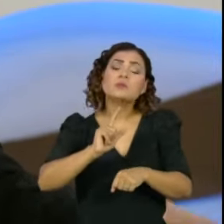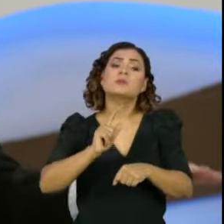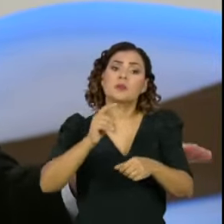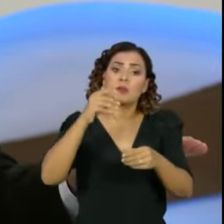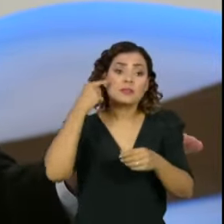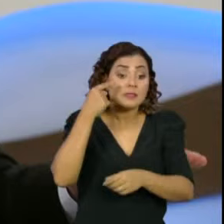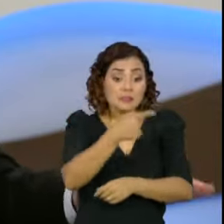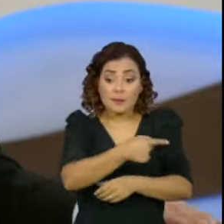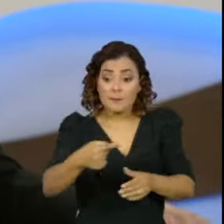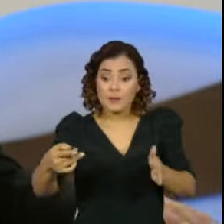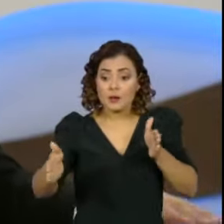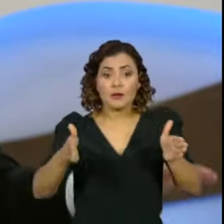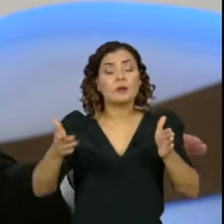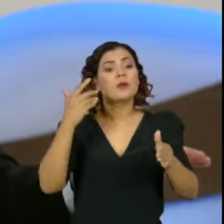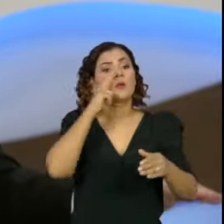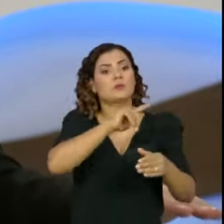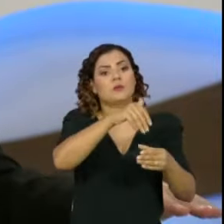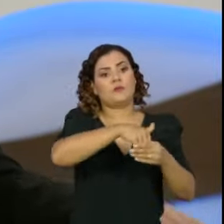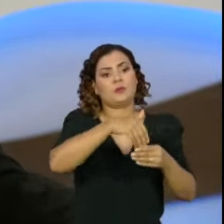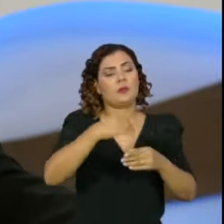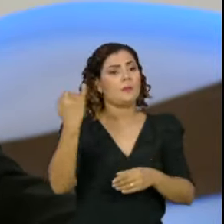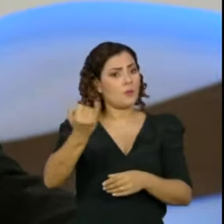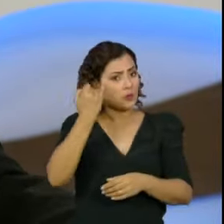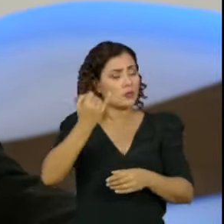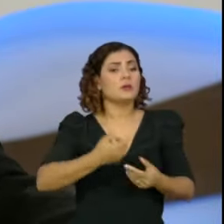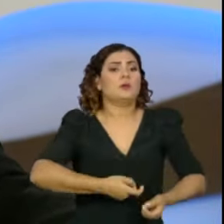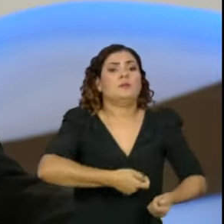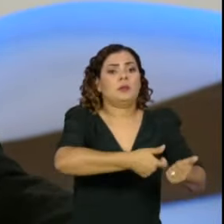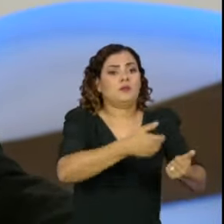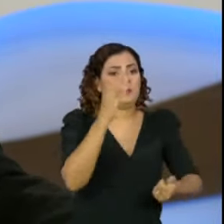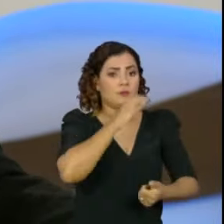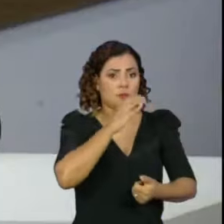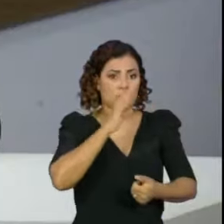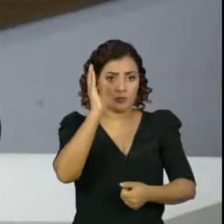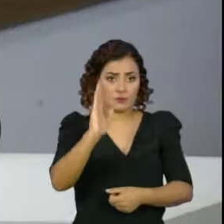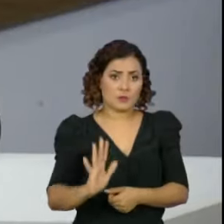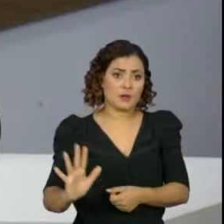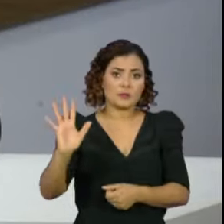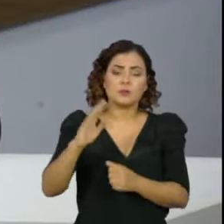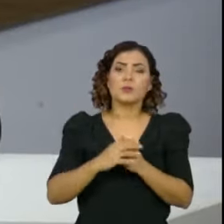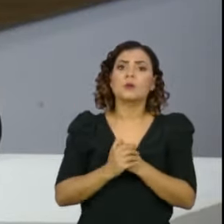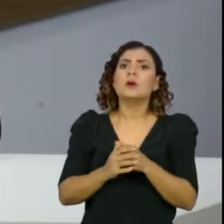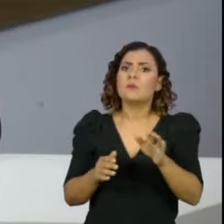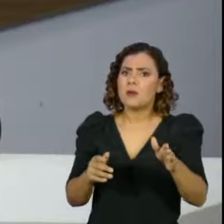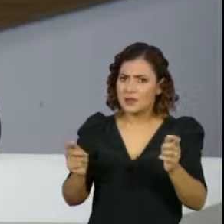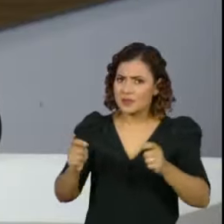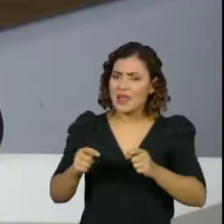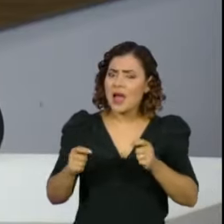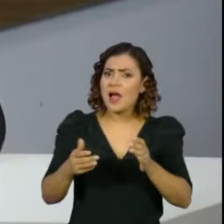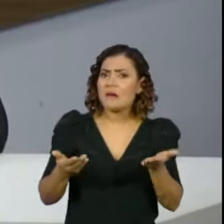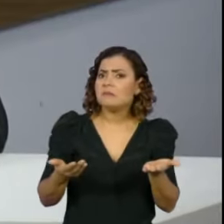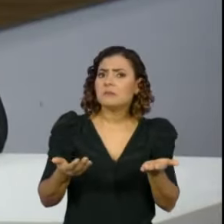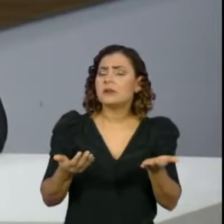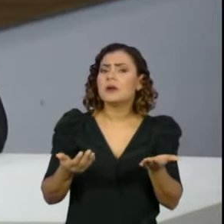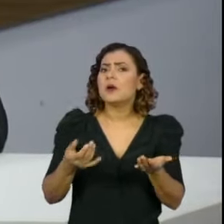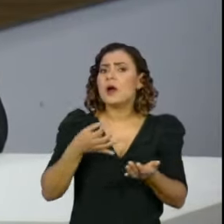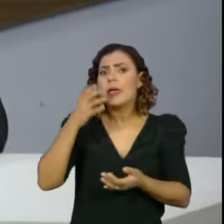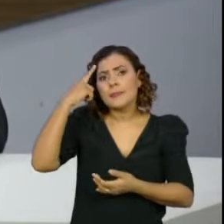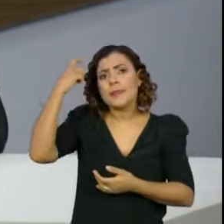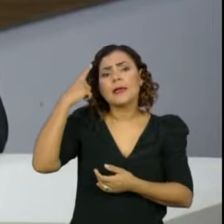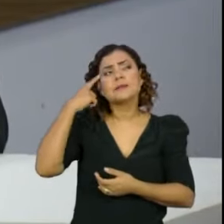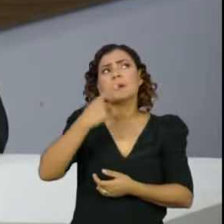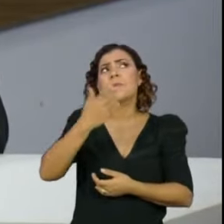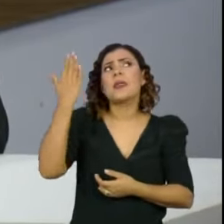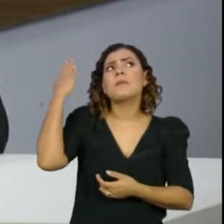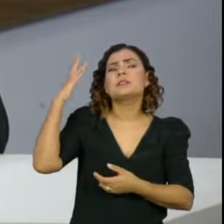-la essa semana como uma condição importante para estabelecer o auxílio emergencial no Brasil. O senhor acha possível ou é favorável, ou há uma ideia que surgiu na semana